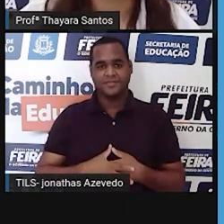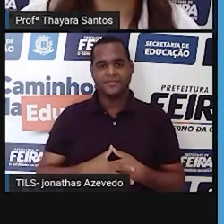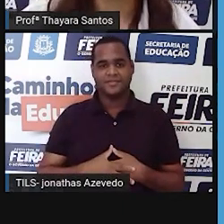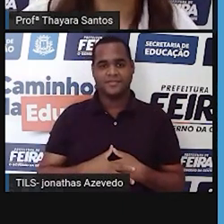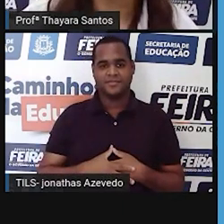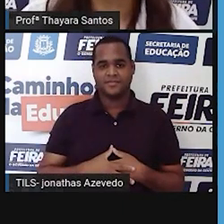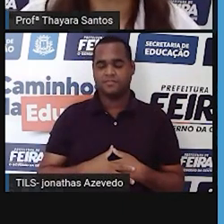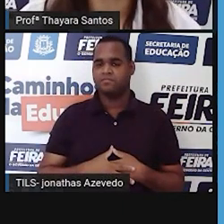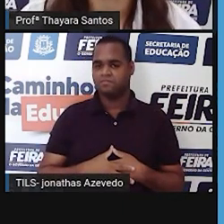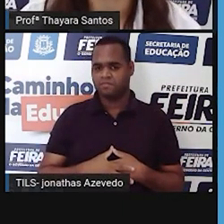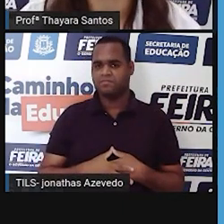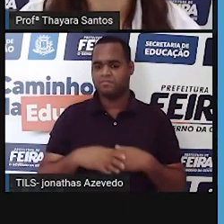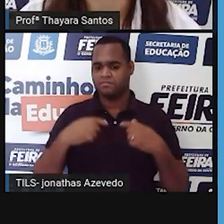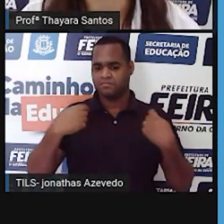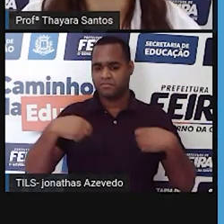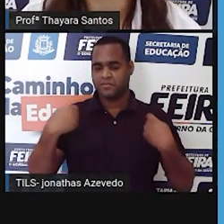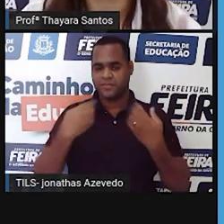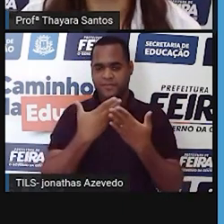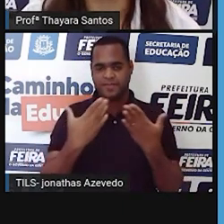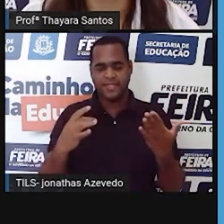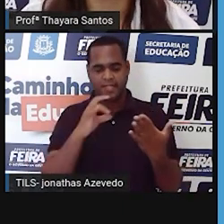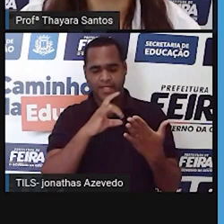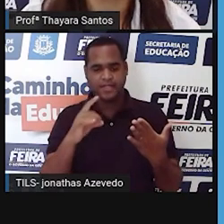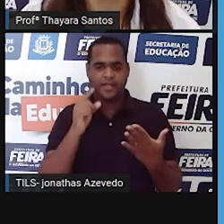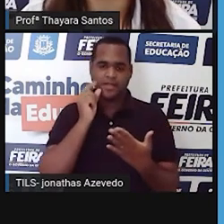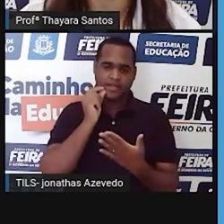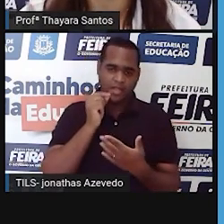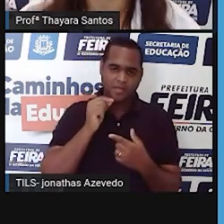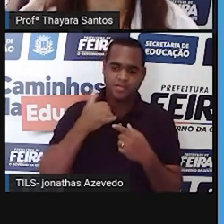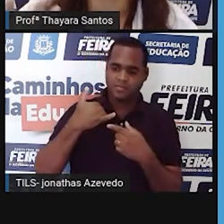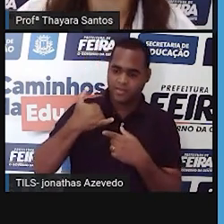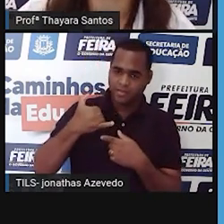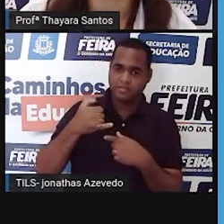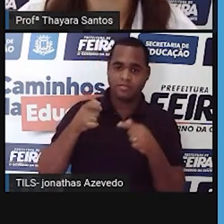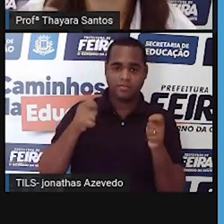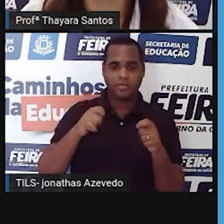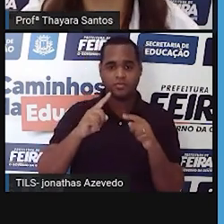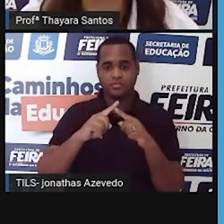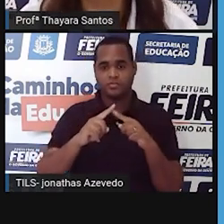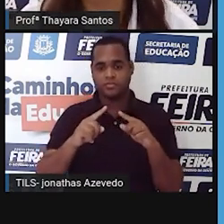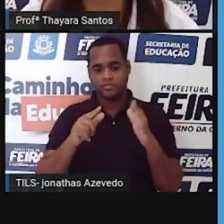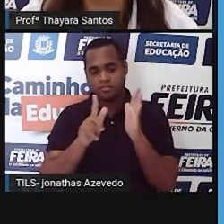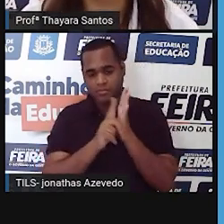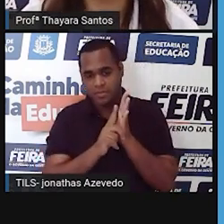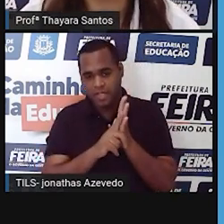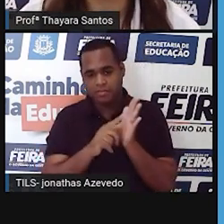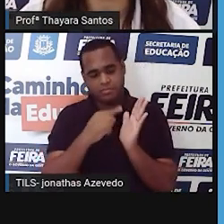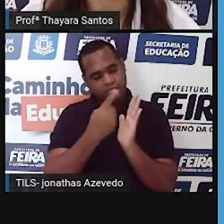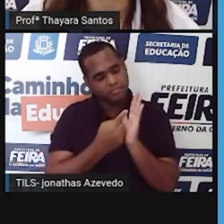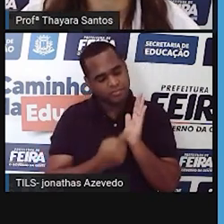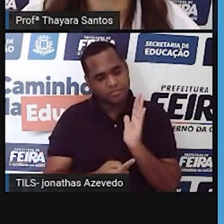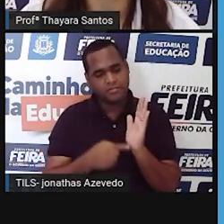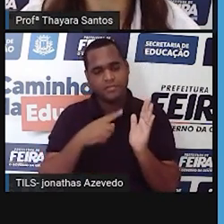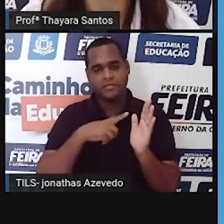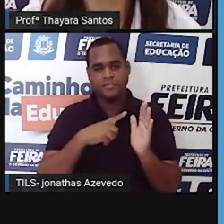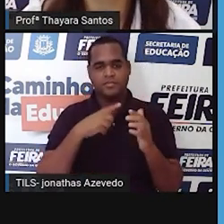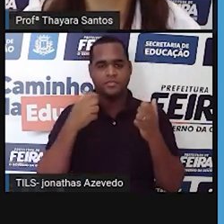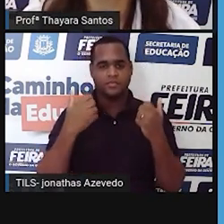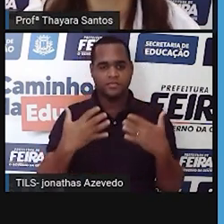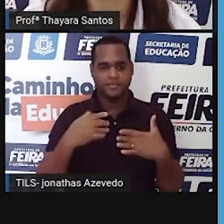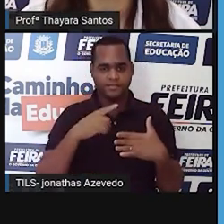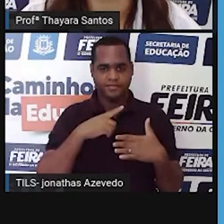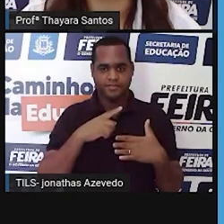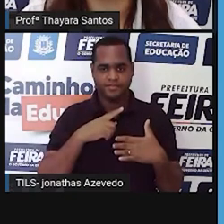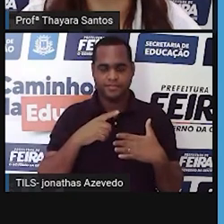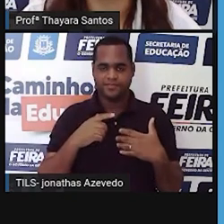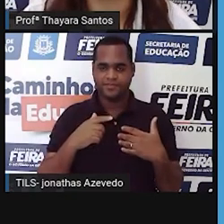E para isso, eu preciso que vocês peguem lápis, caneta, pode ser uma folha ou caderno de vocês, para vocês anotarem